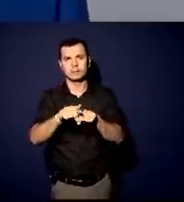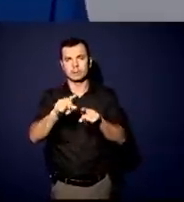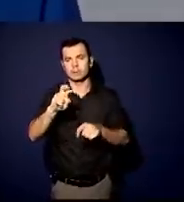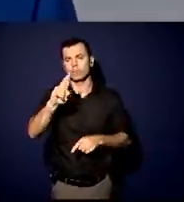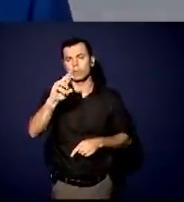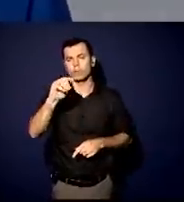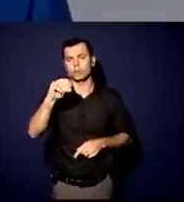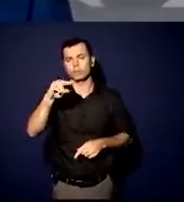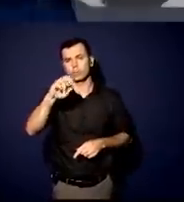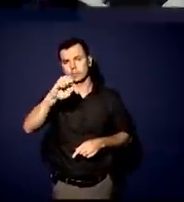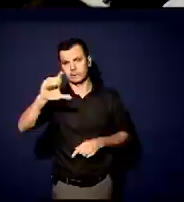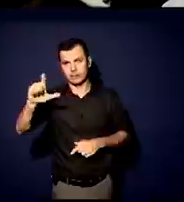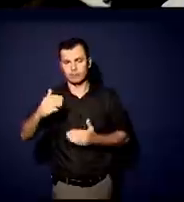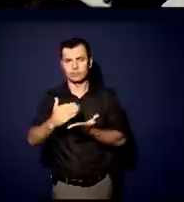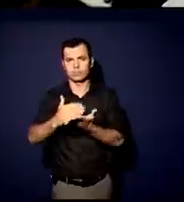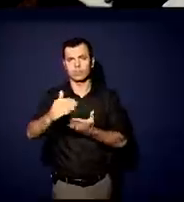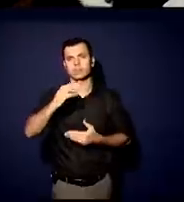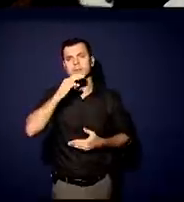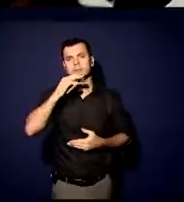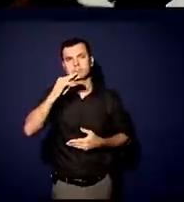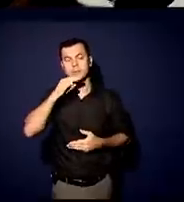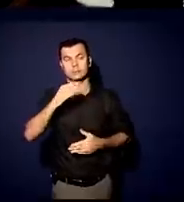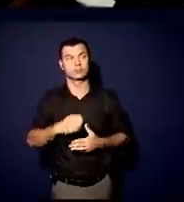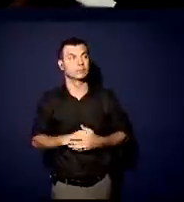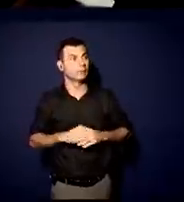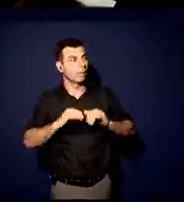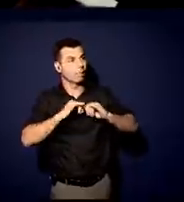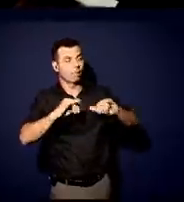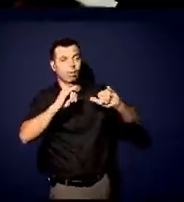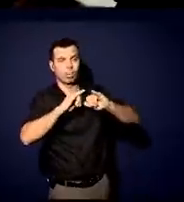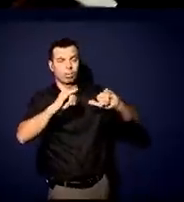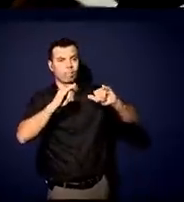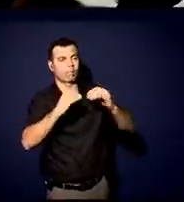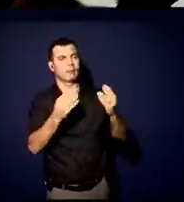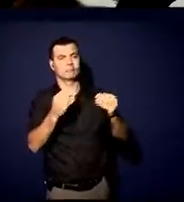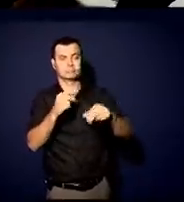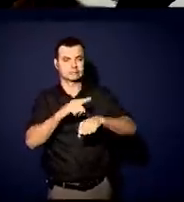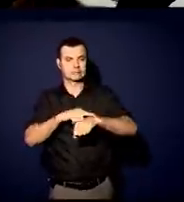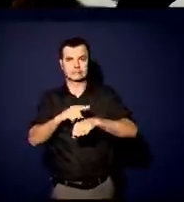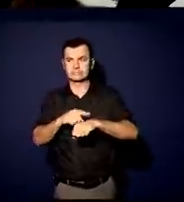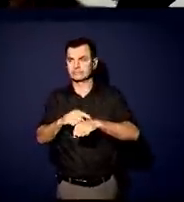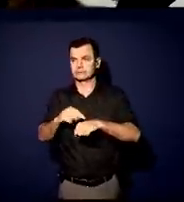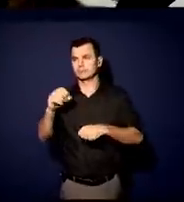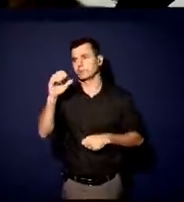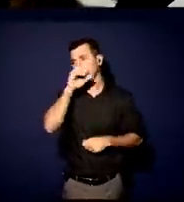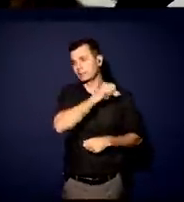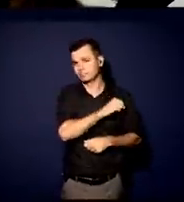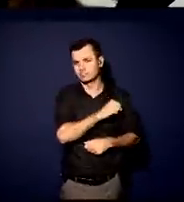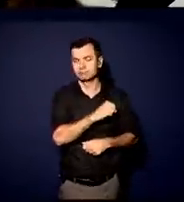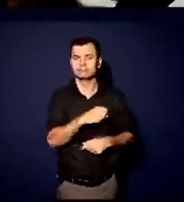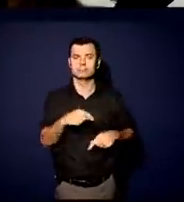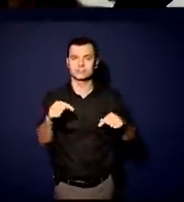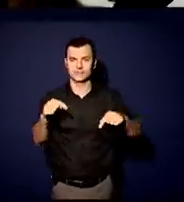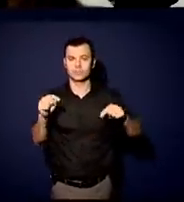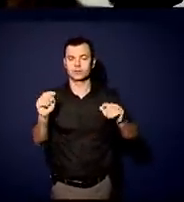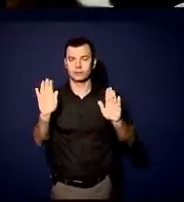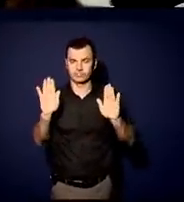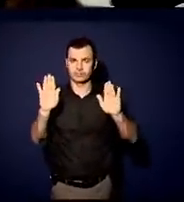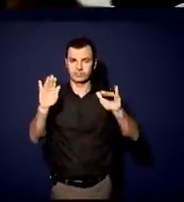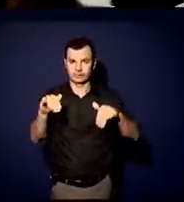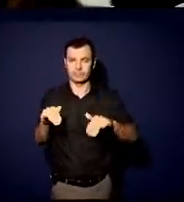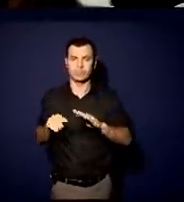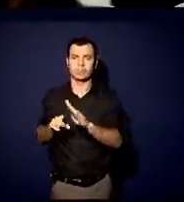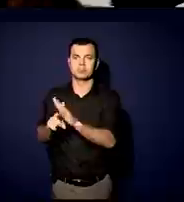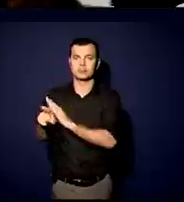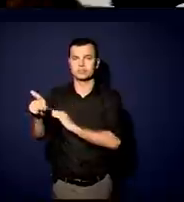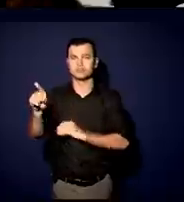agora em março. Nossa, com tantas notícias o tempo passou voando, eu vou ter que me encaminhar para uma pergunta final. Eu queria